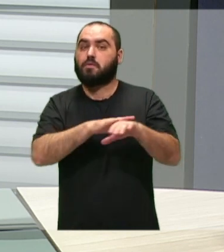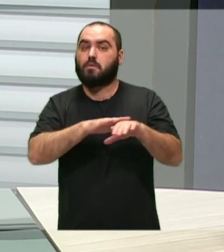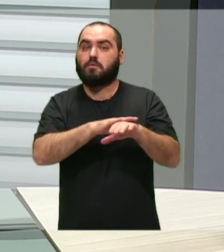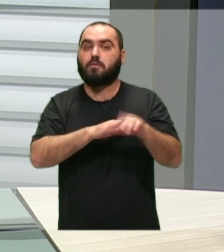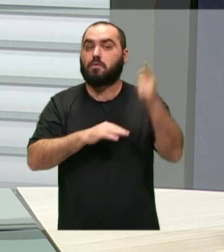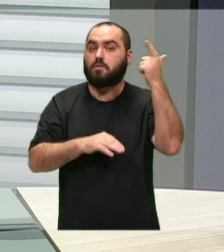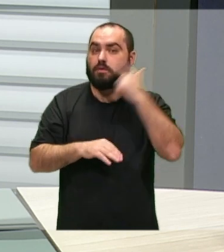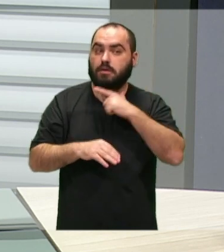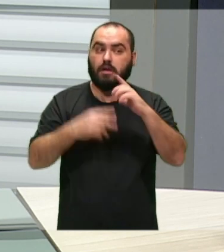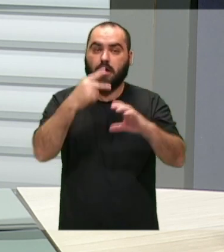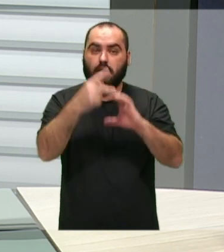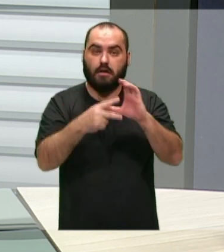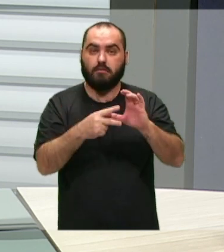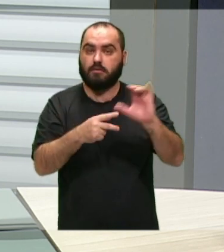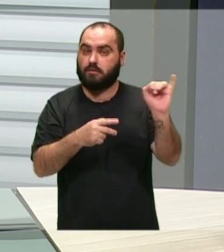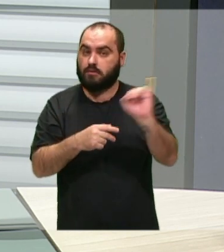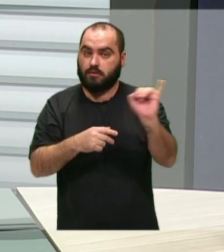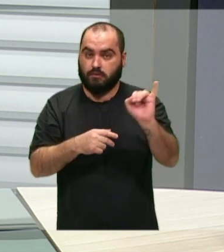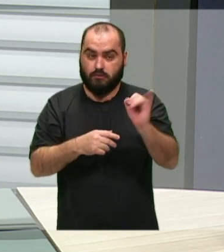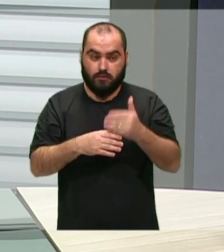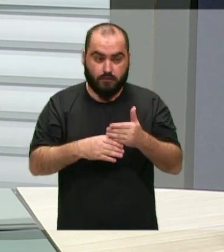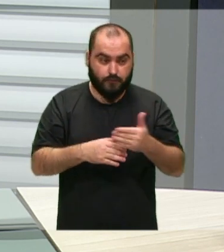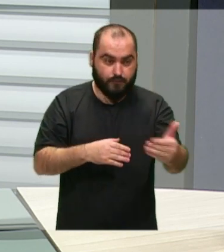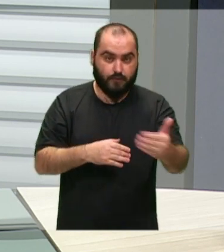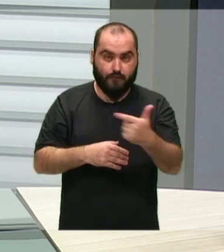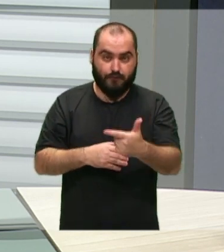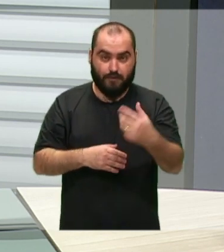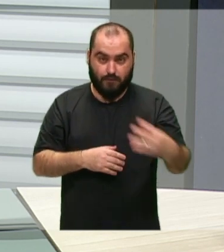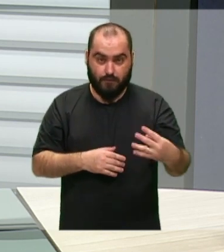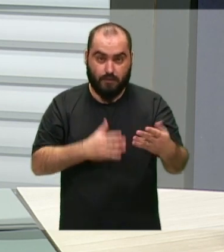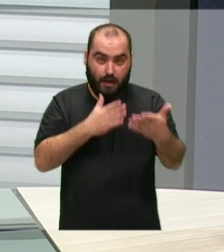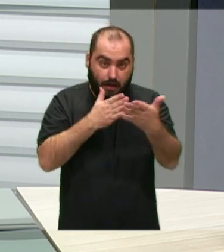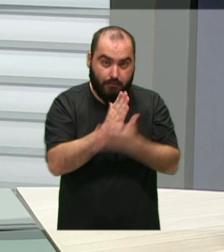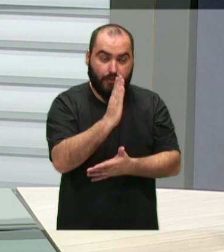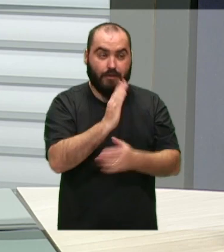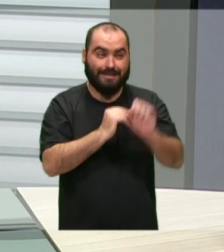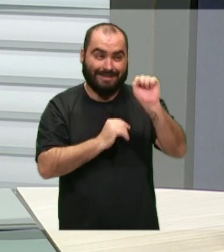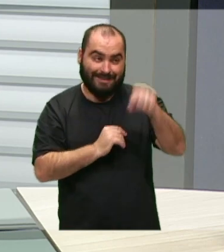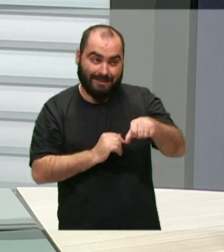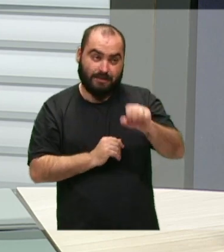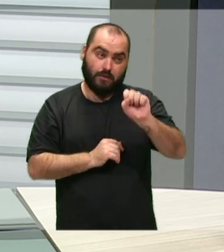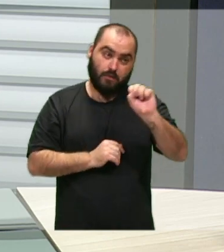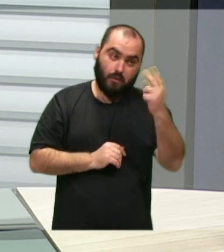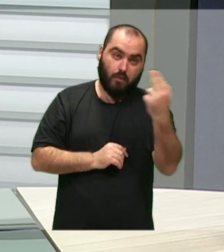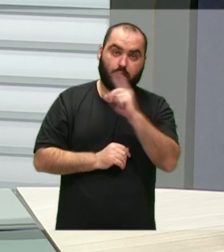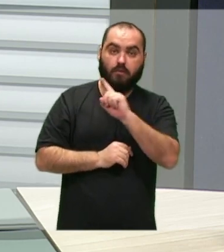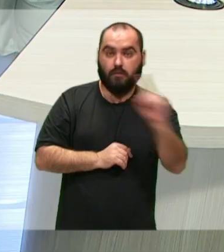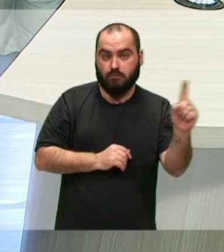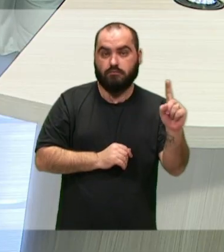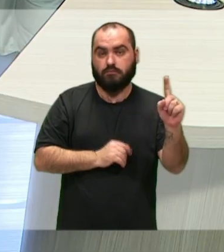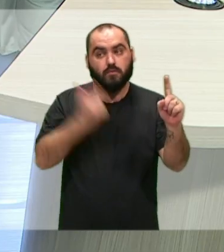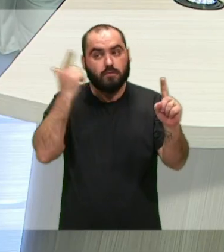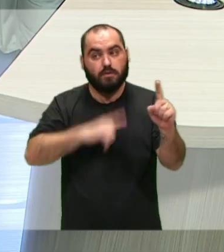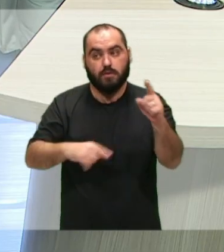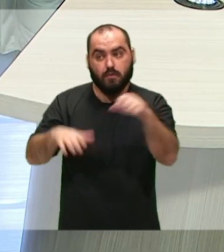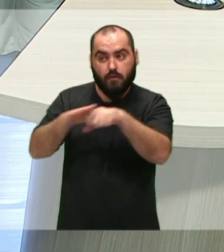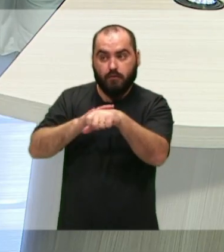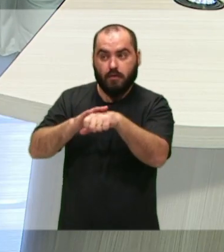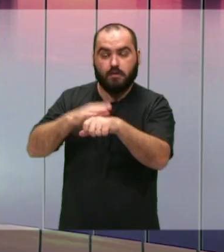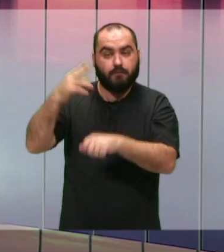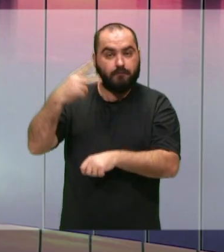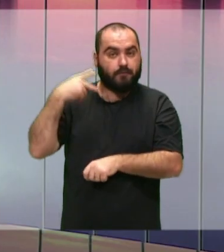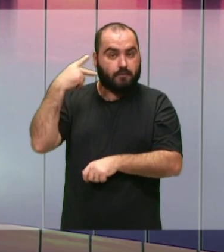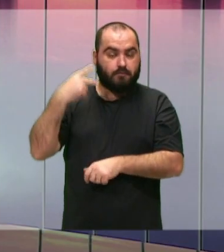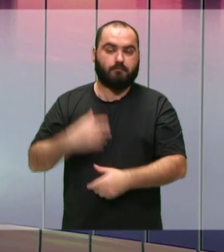primeiro semestre de 2024 aprovar ou não, mas colocar em plenário pautar para a discussão dos vereadores. Presidente, o